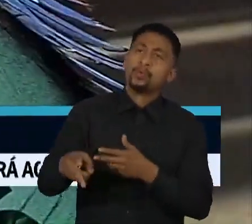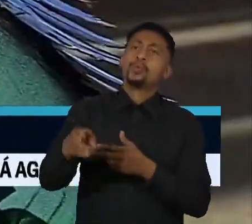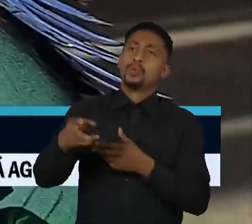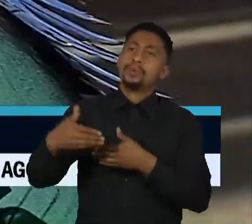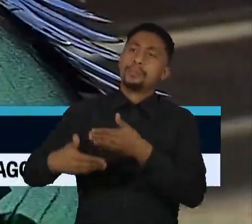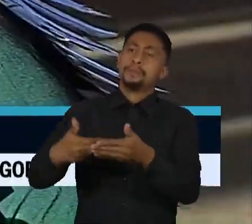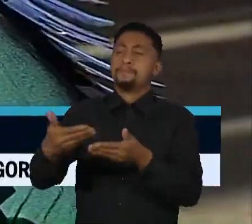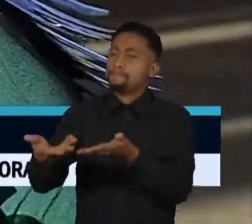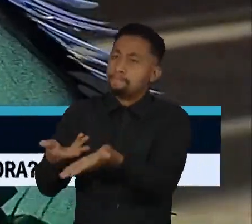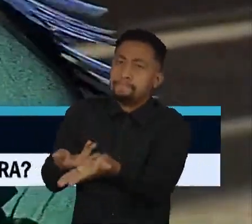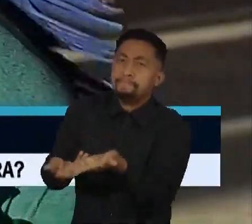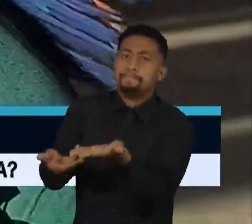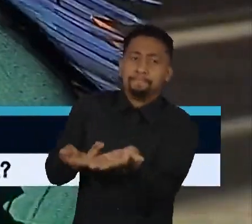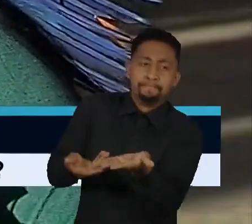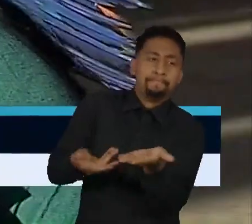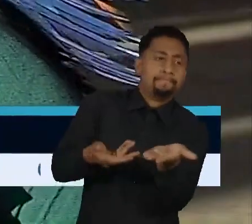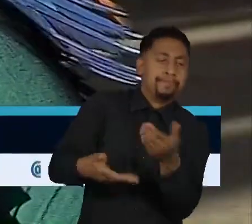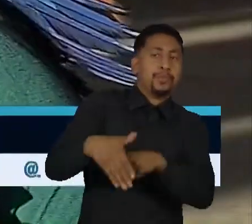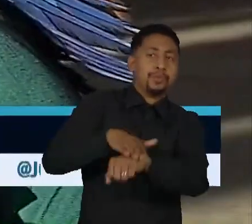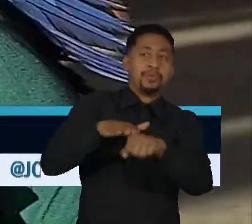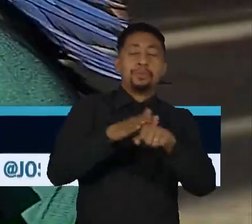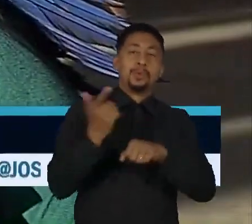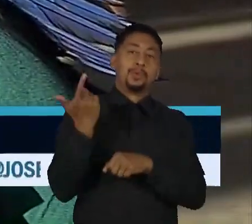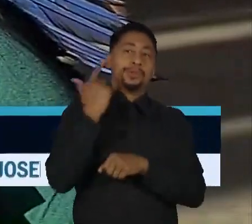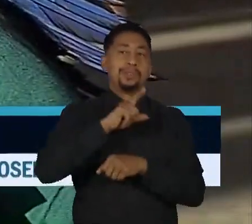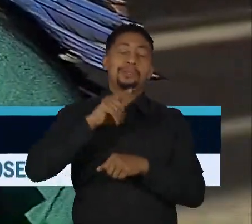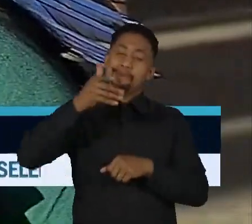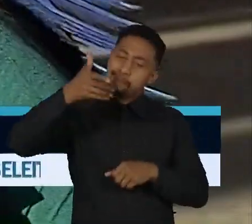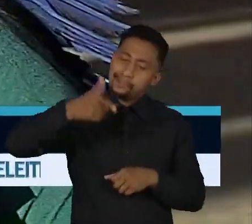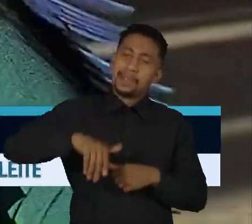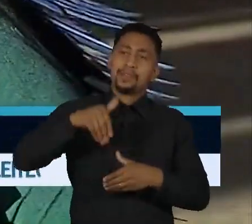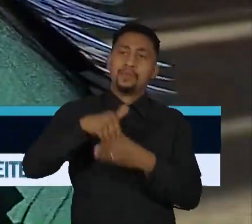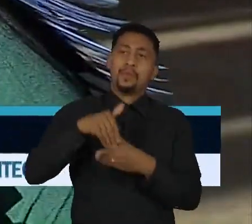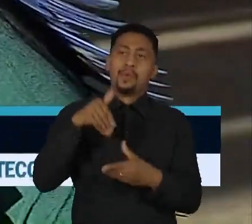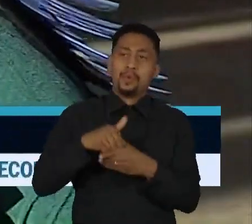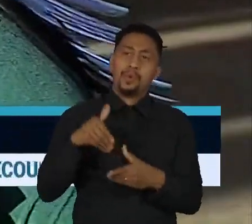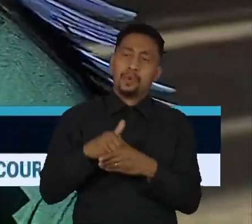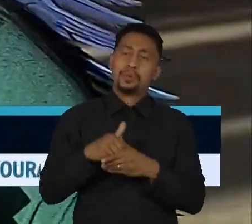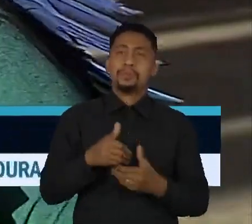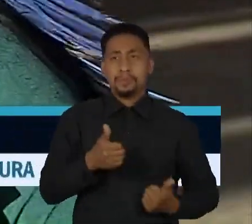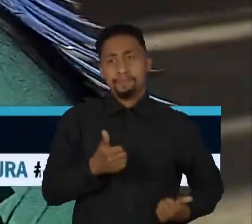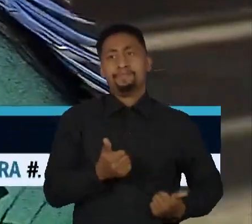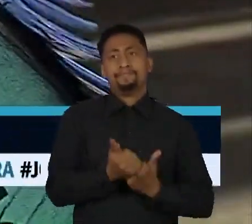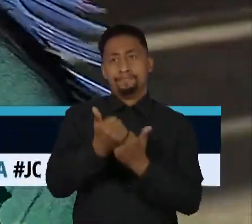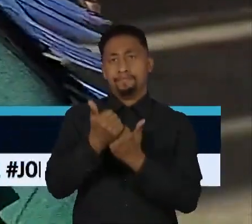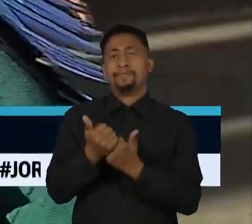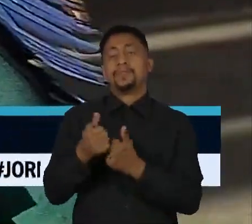conversando, para conseguir outros votos favoráveis aos territórios e aos povos indígenas.